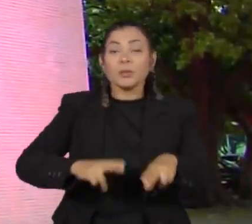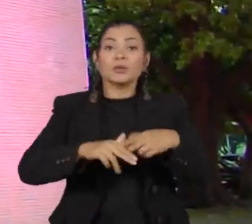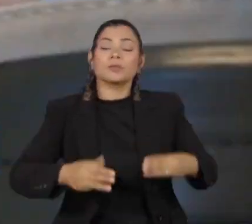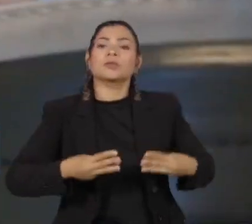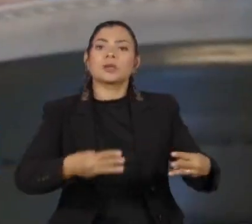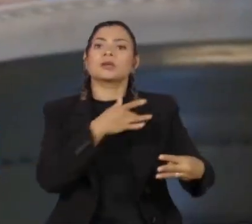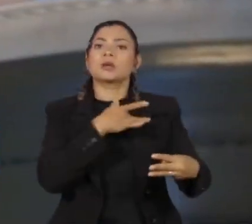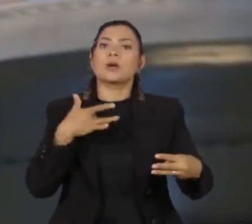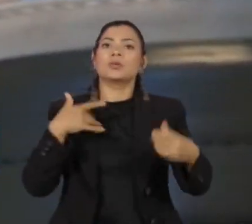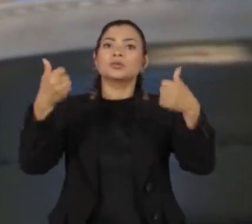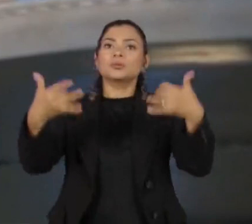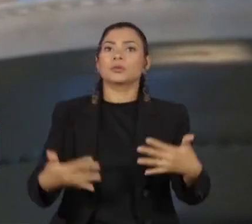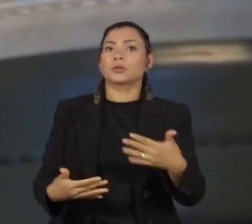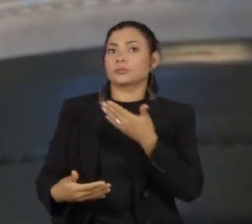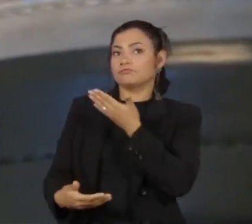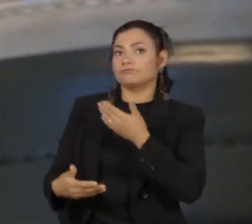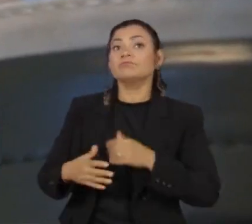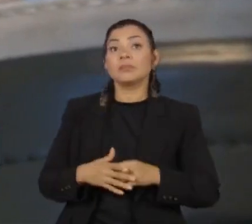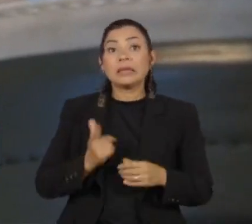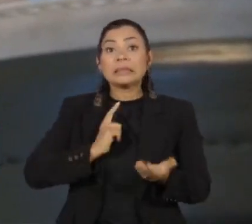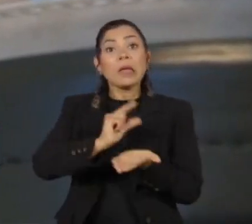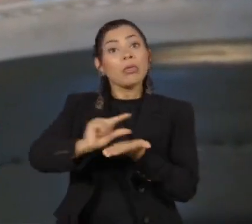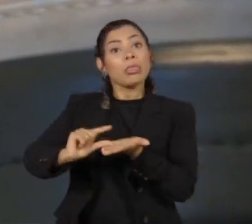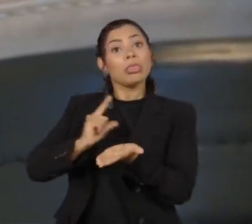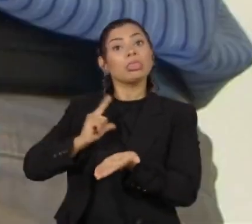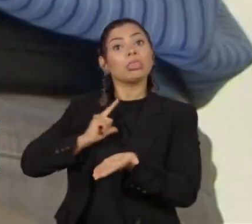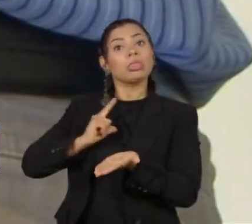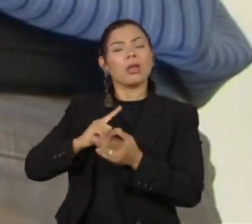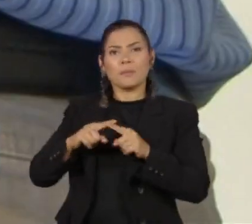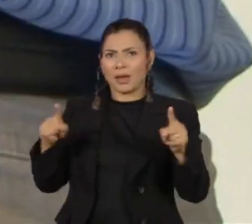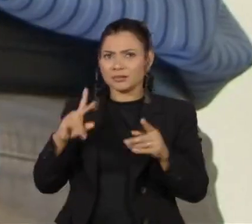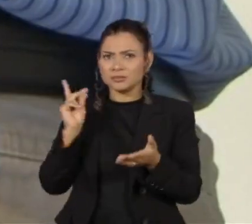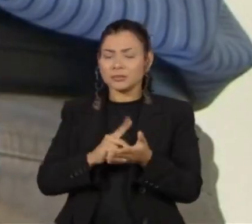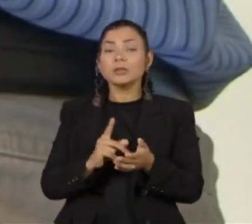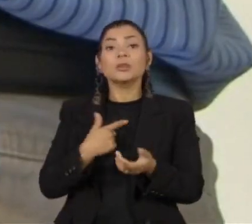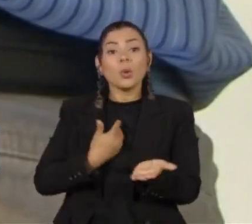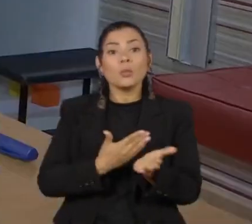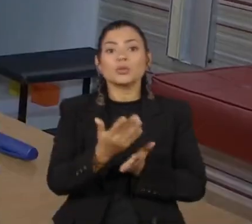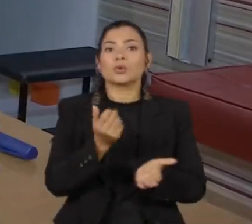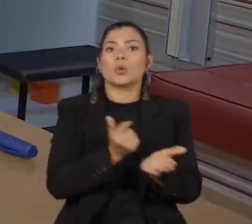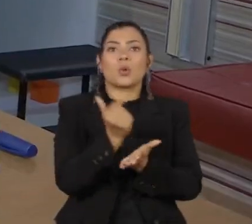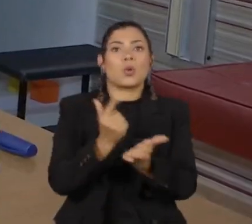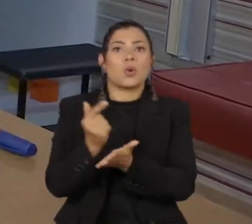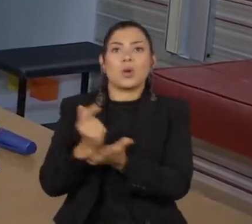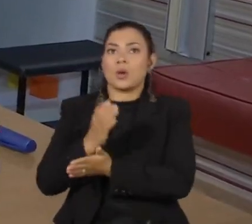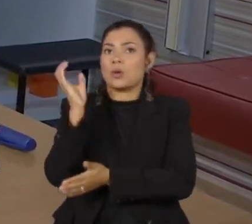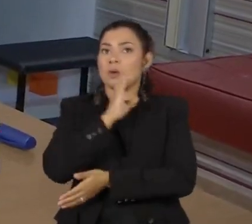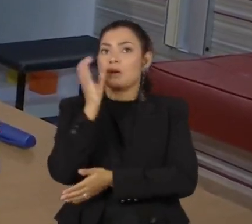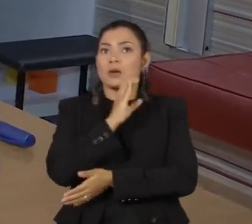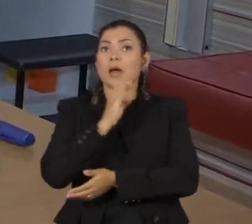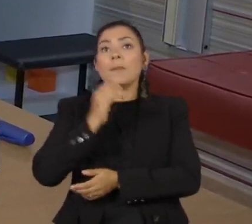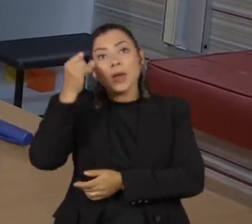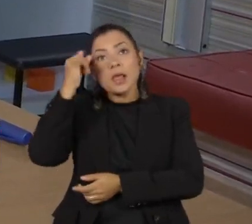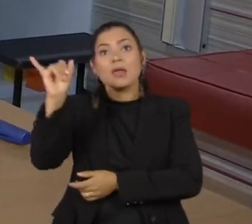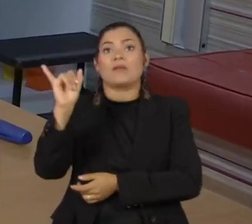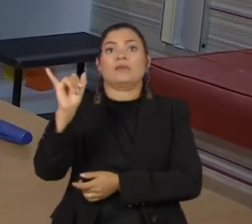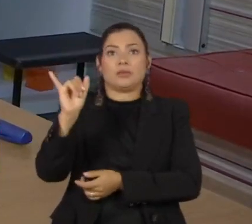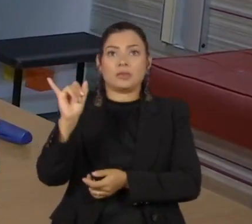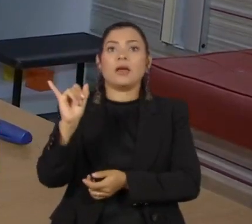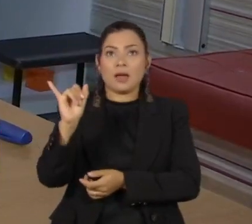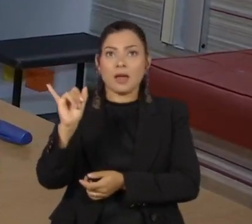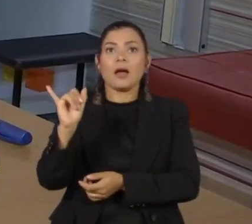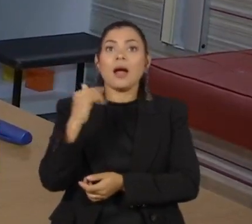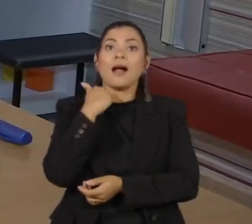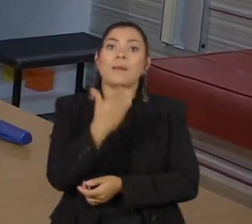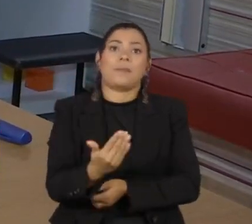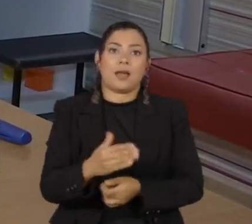atualmente a rede está abastecida e a atual gestão iniciou a aquisição emergencial do medicamento para evitar desabastecimento